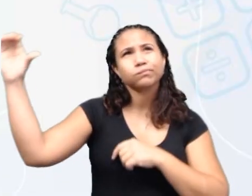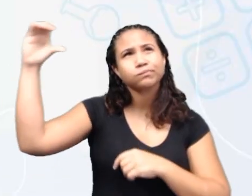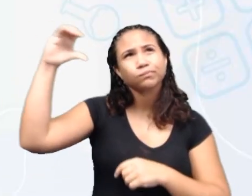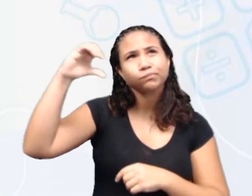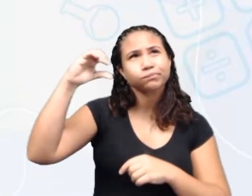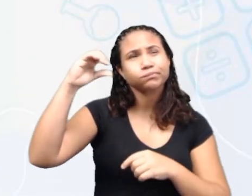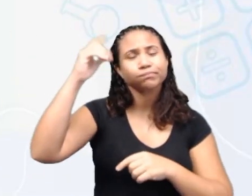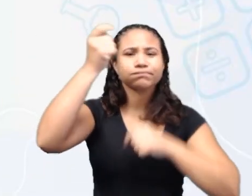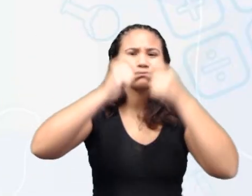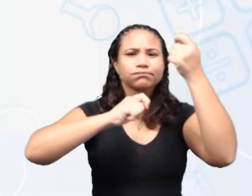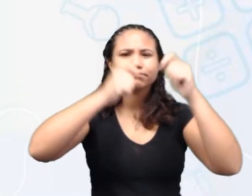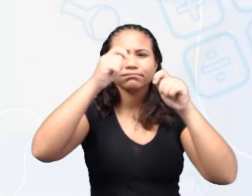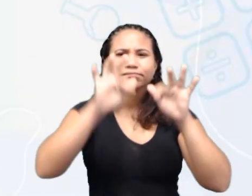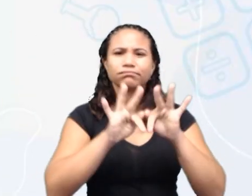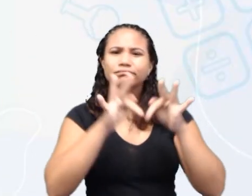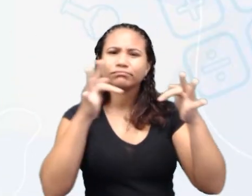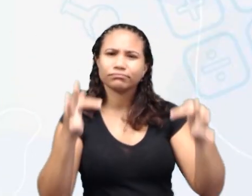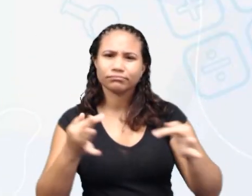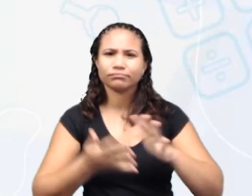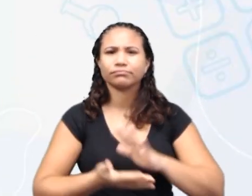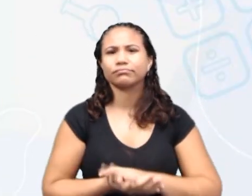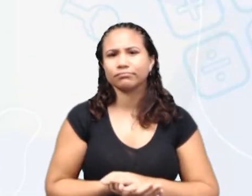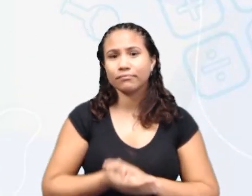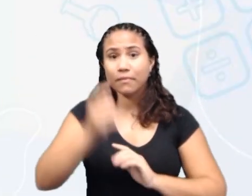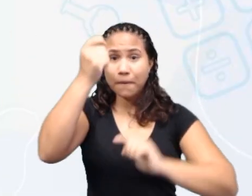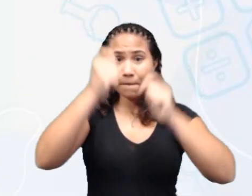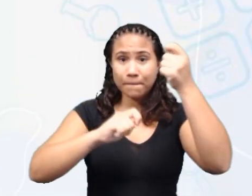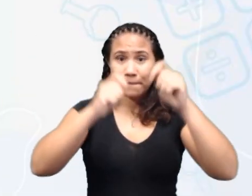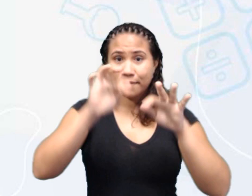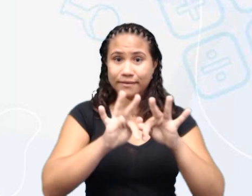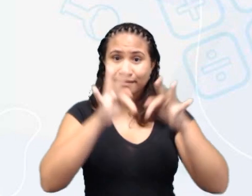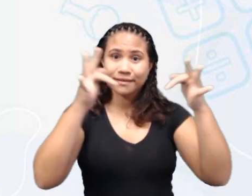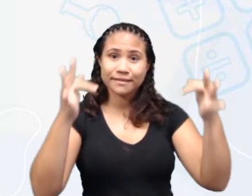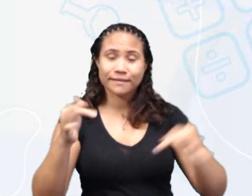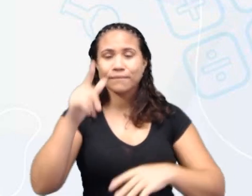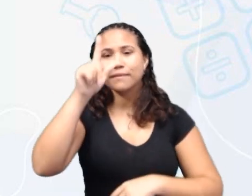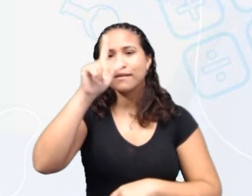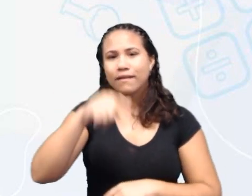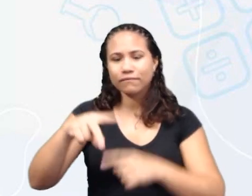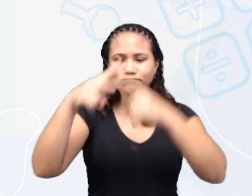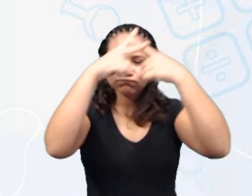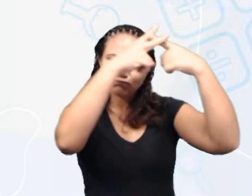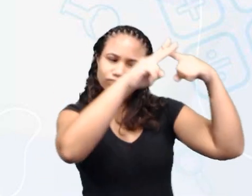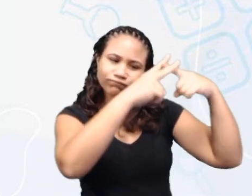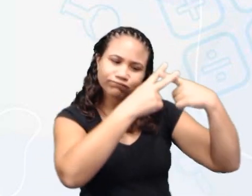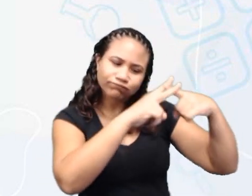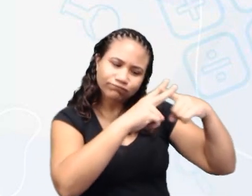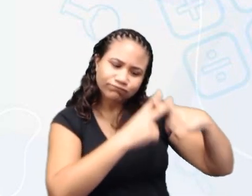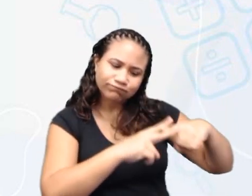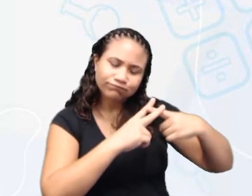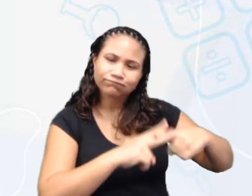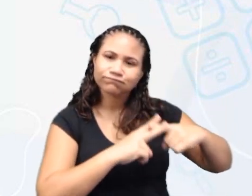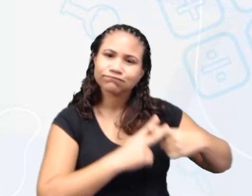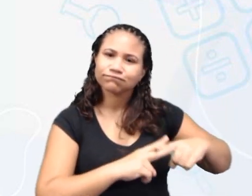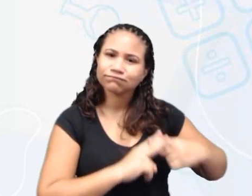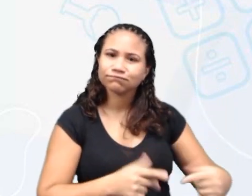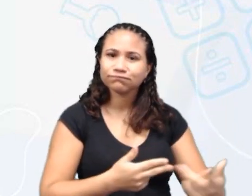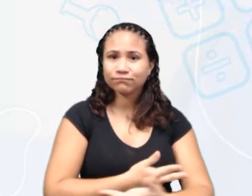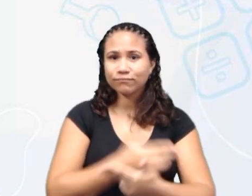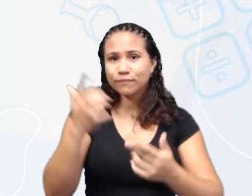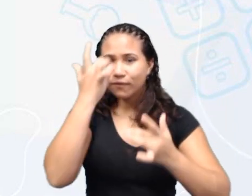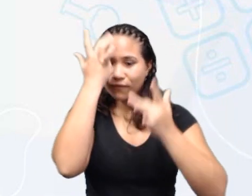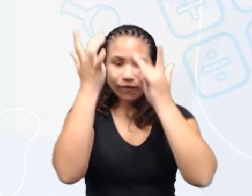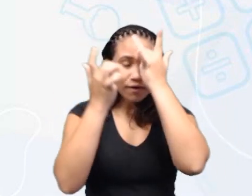Máquinas Simples? Máquinas Simples são ferramentas ou instrumentos que